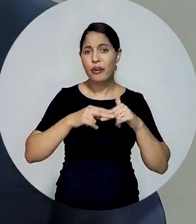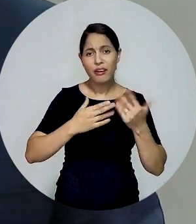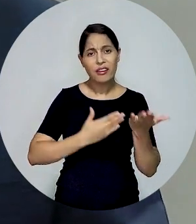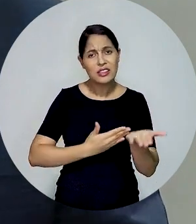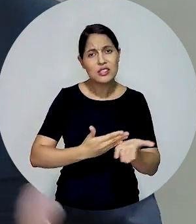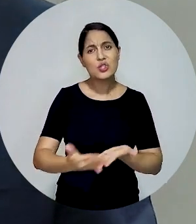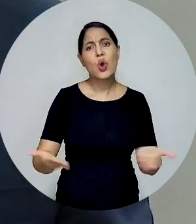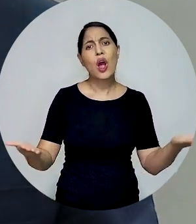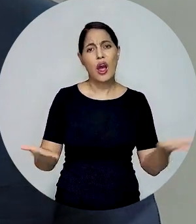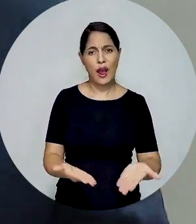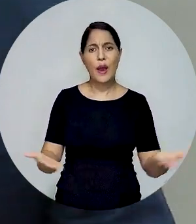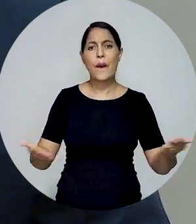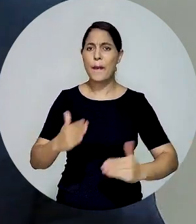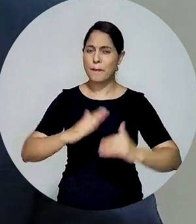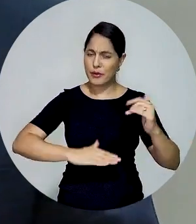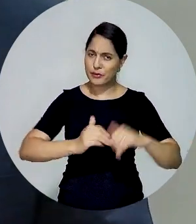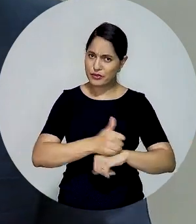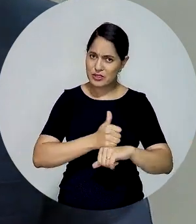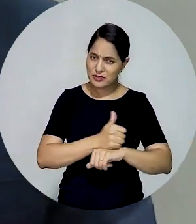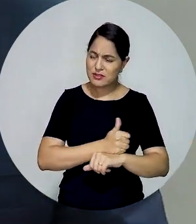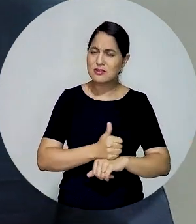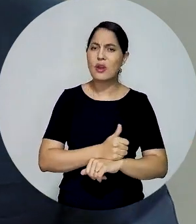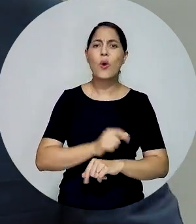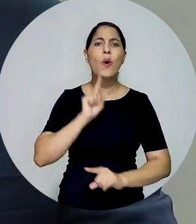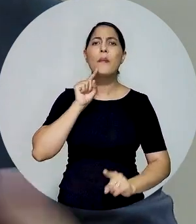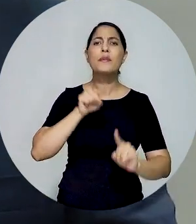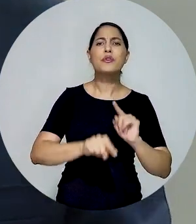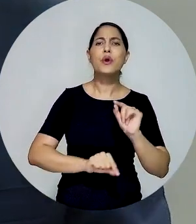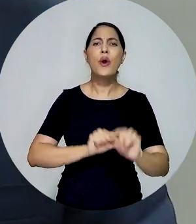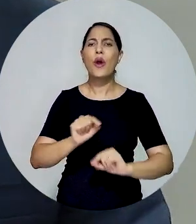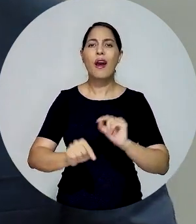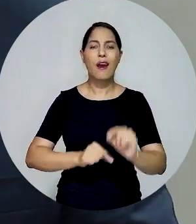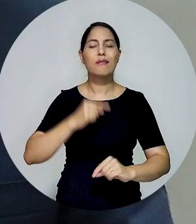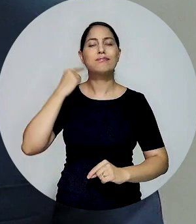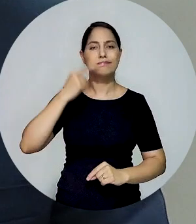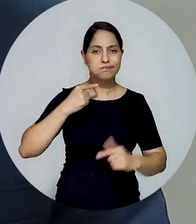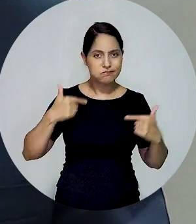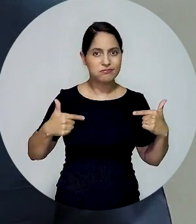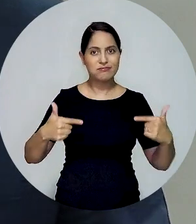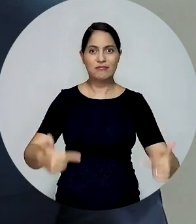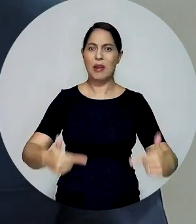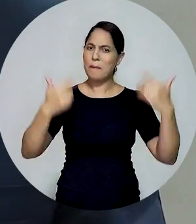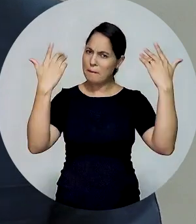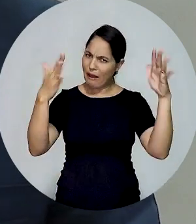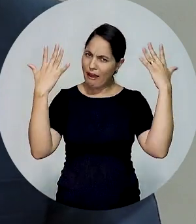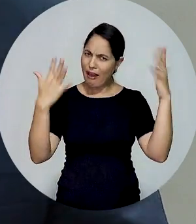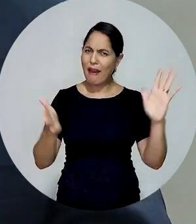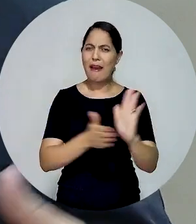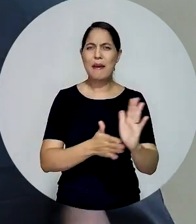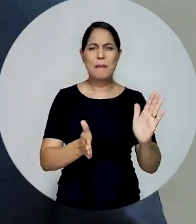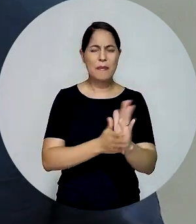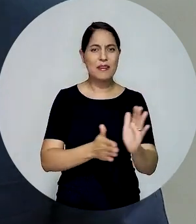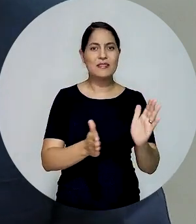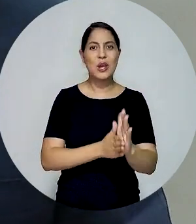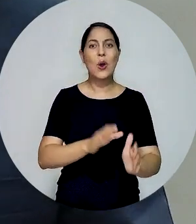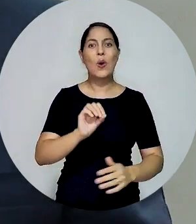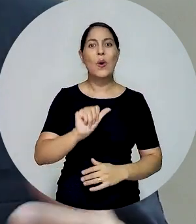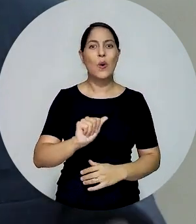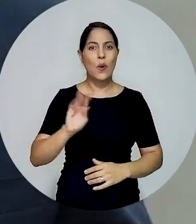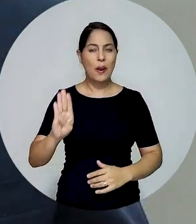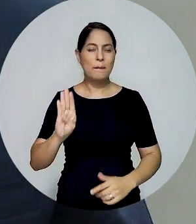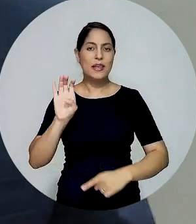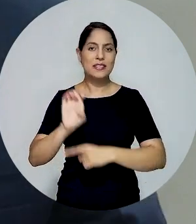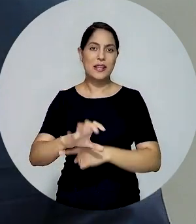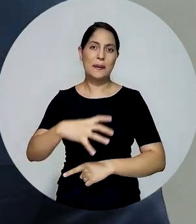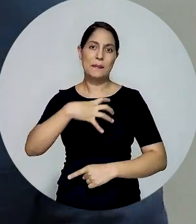apoio da OAB, que é justamente quem está iniciando a profissão, quem está iniciando a missão de advogar, está portando de parabéns